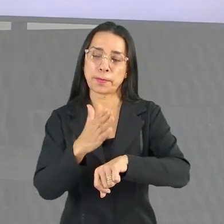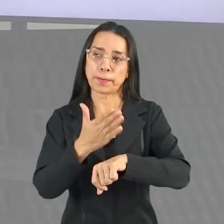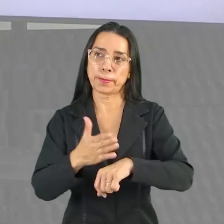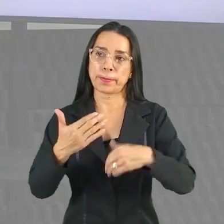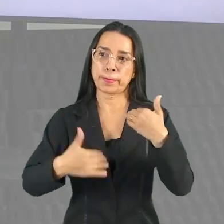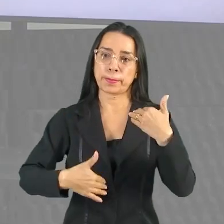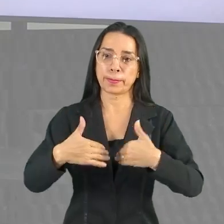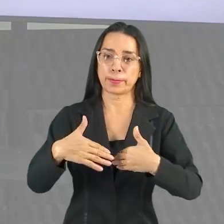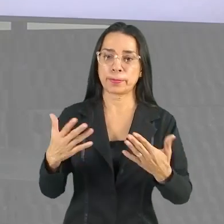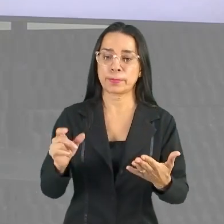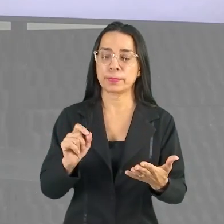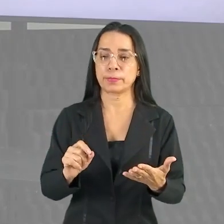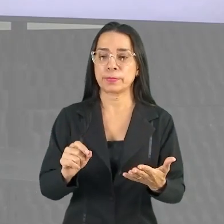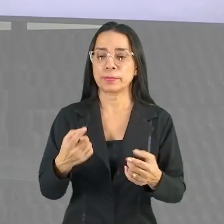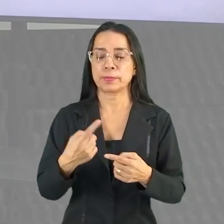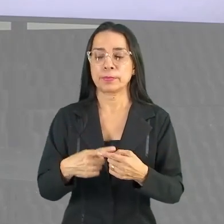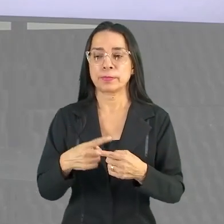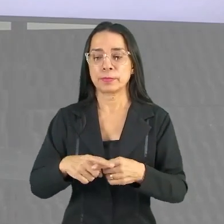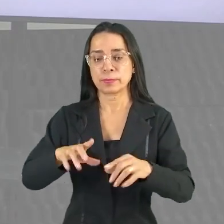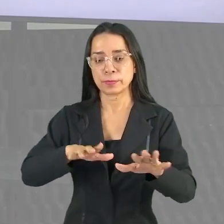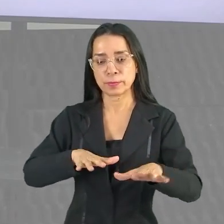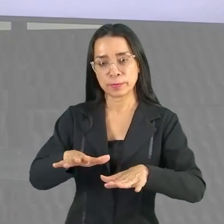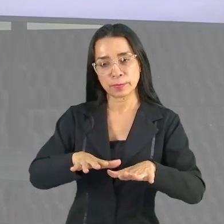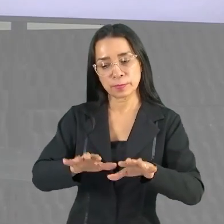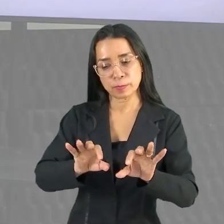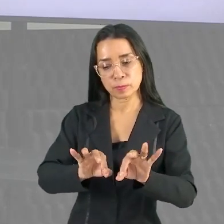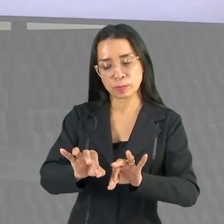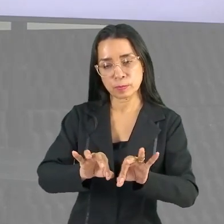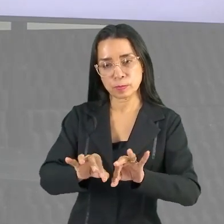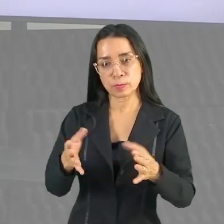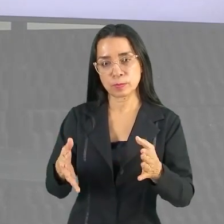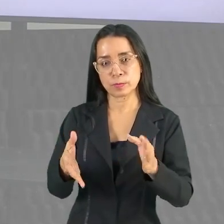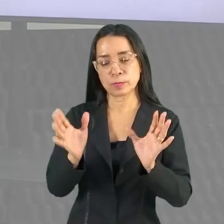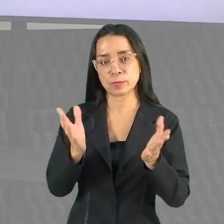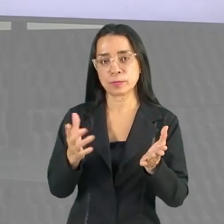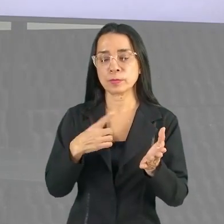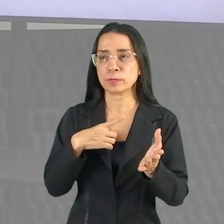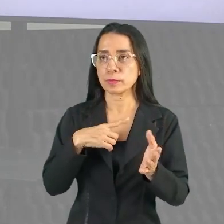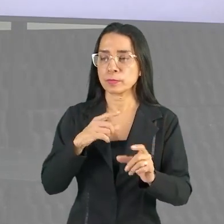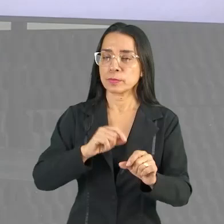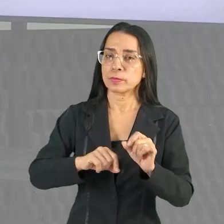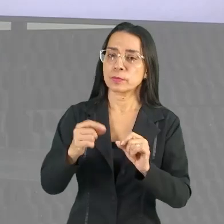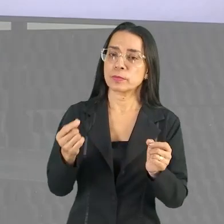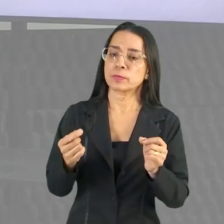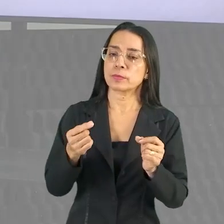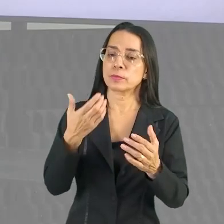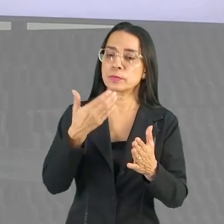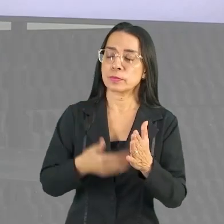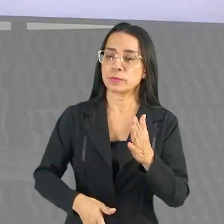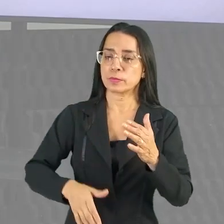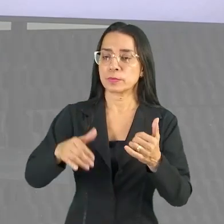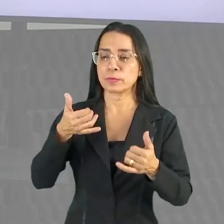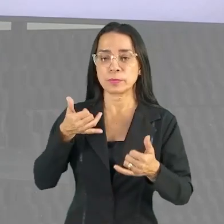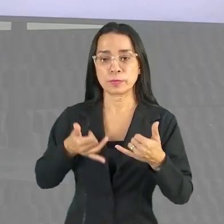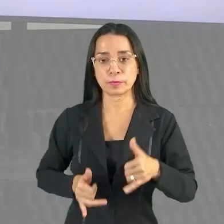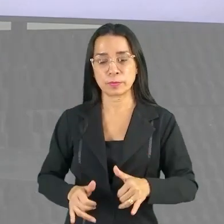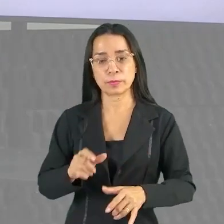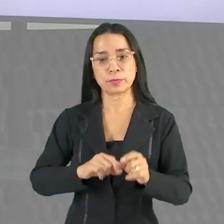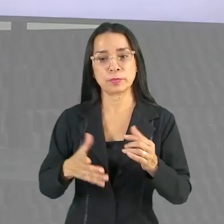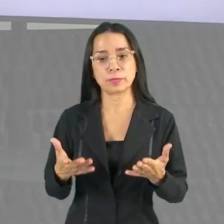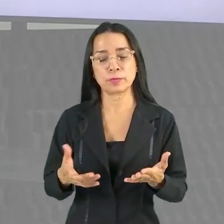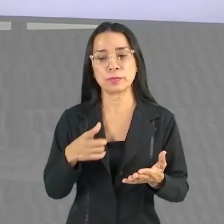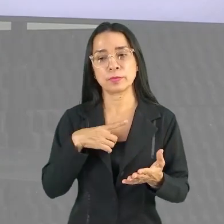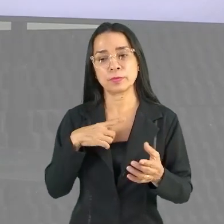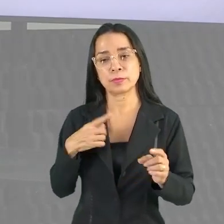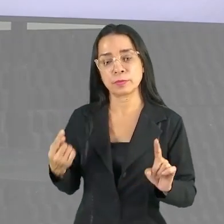físicos, porque são movimentos corporais voluntários, vão gerar um gasto energético maior do que o estado de repouso, porém ela